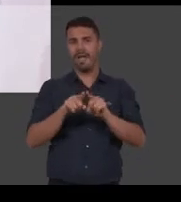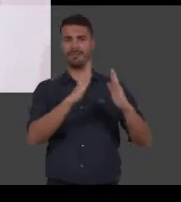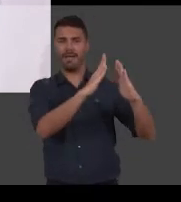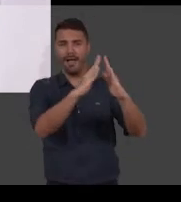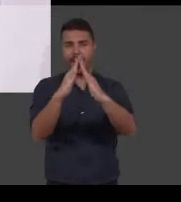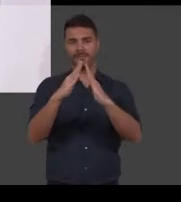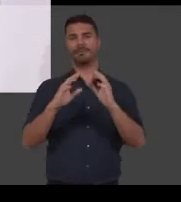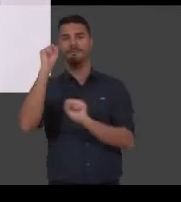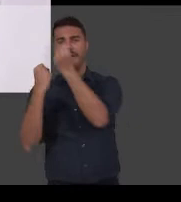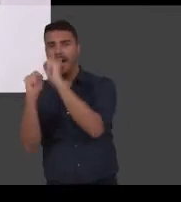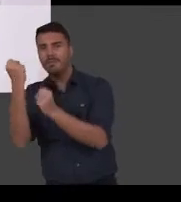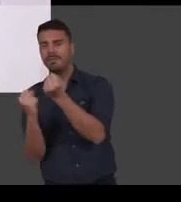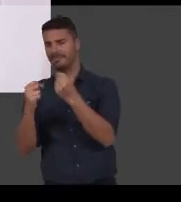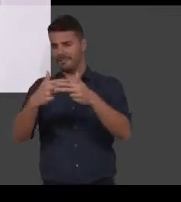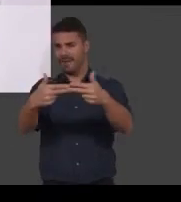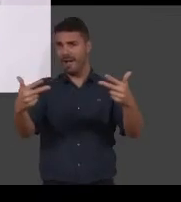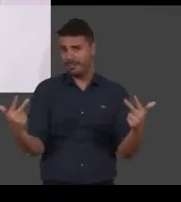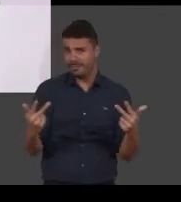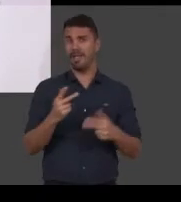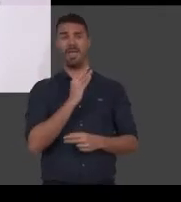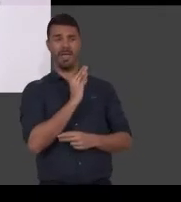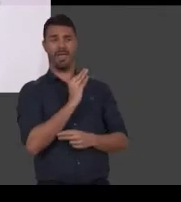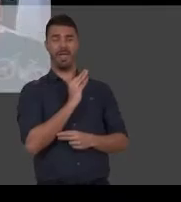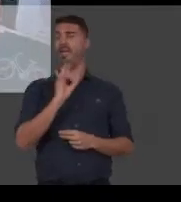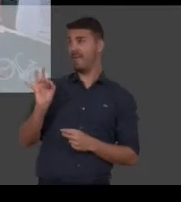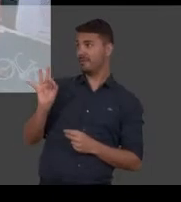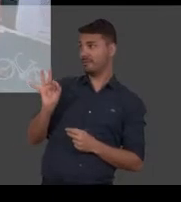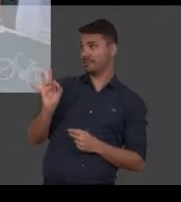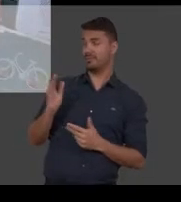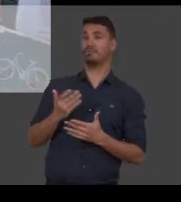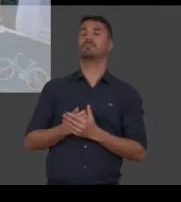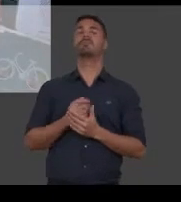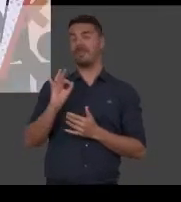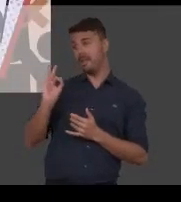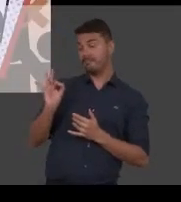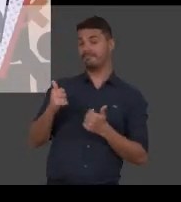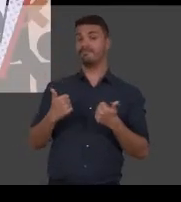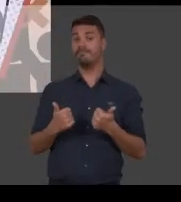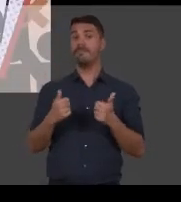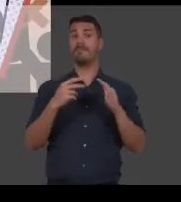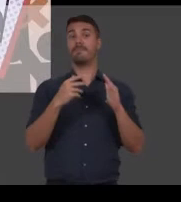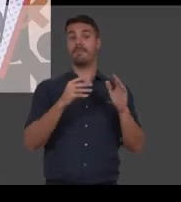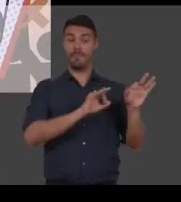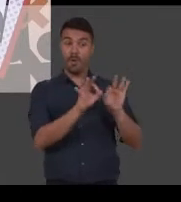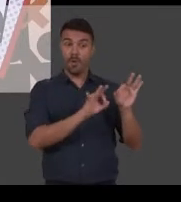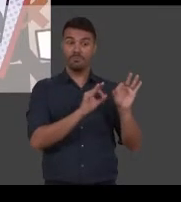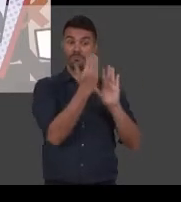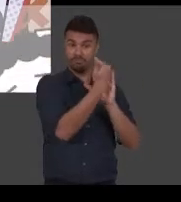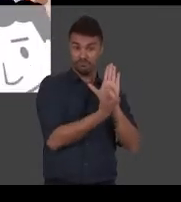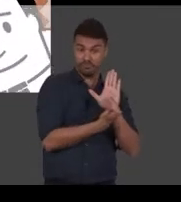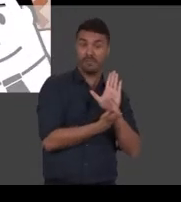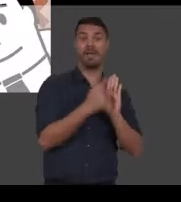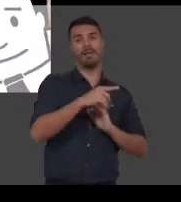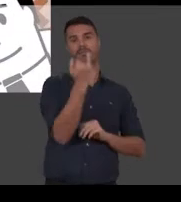residenciais, industriais, etc. É isso? Isso mesmo, Samuel! O Plano Diretor é super importante.